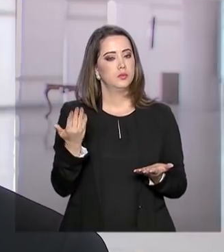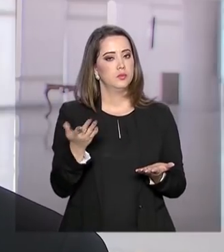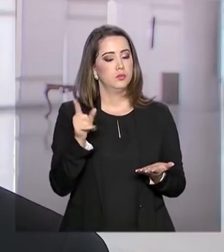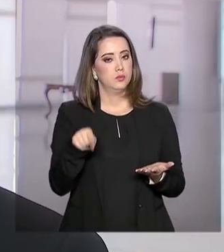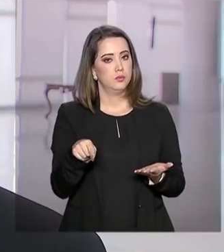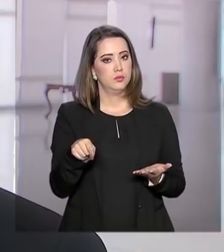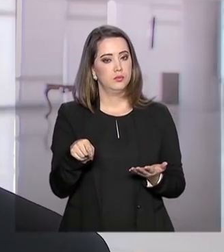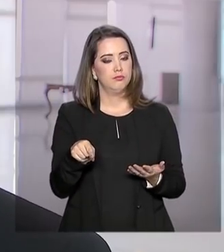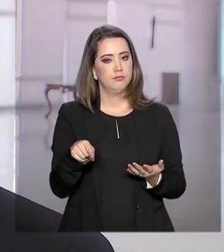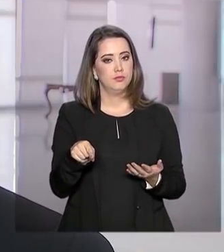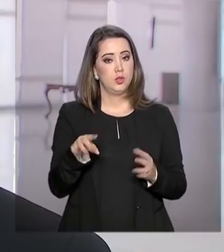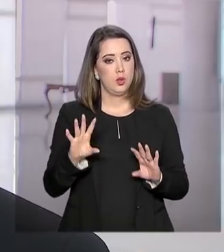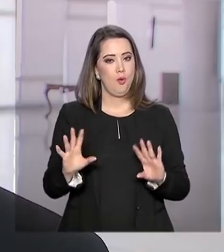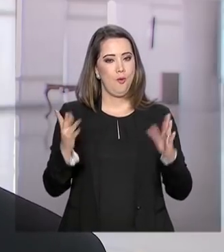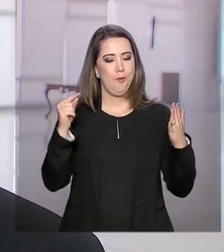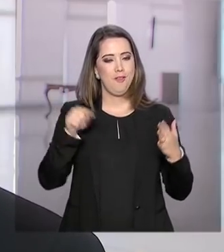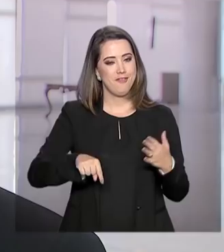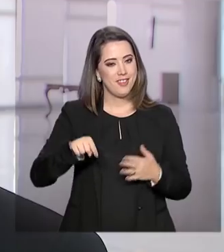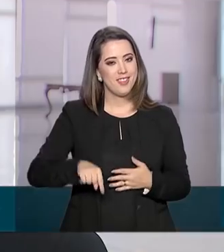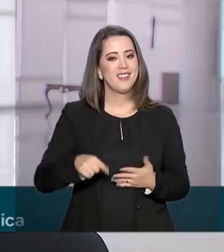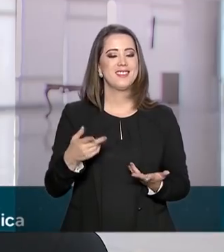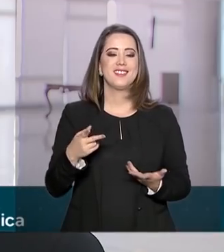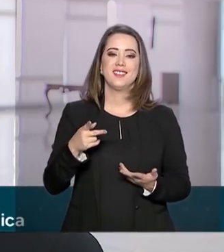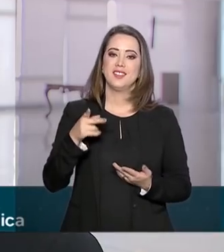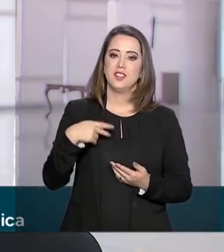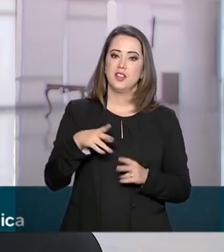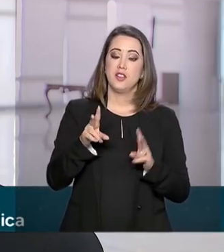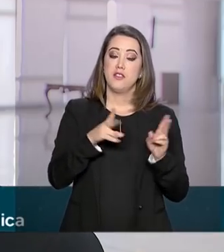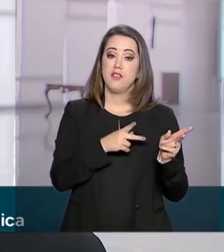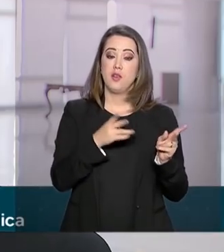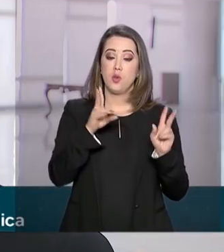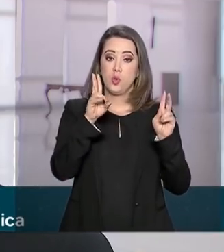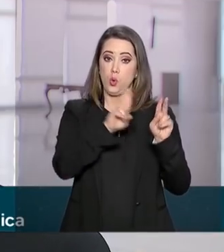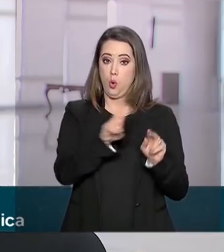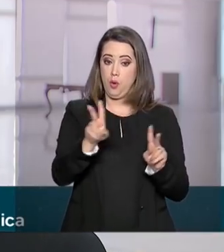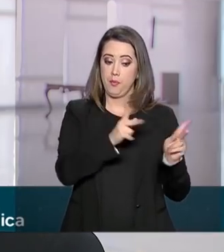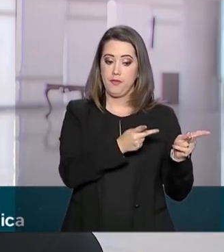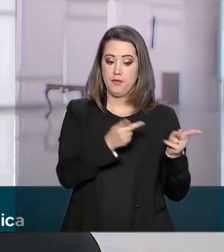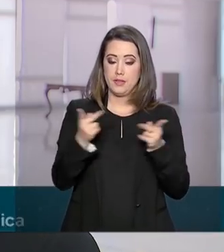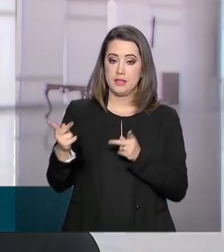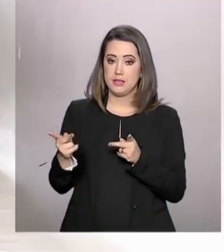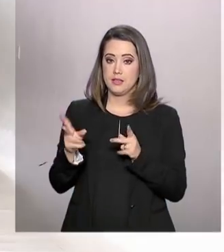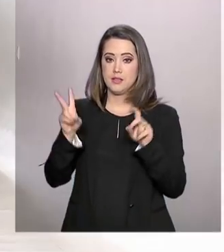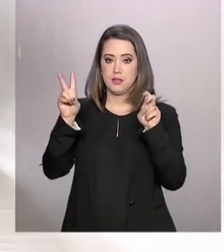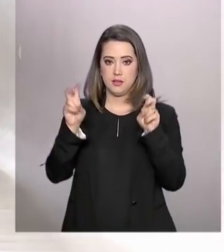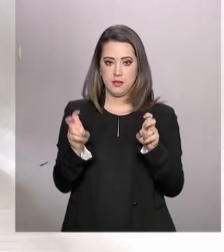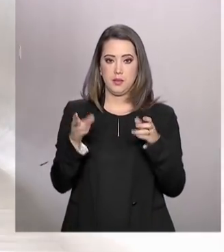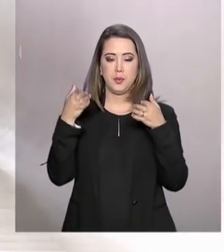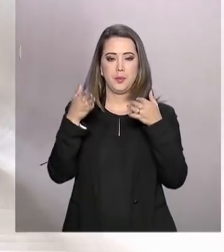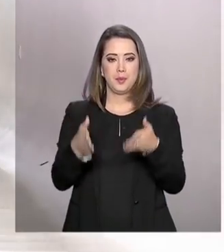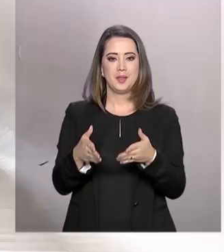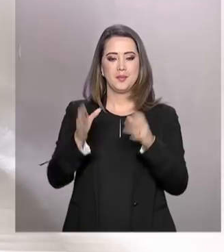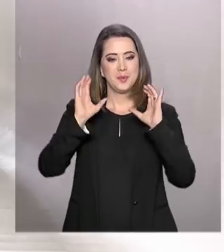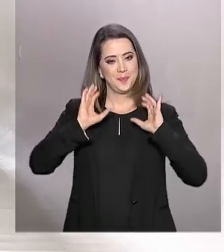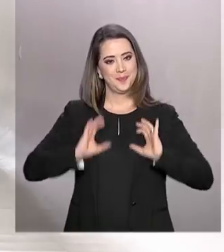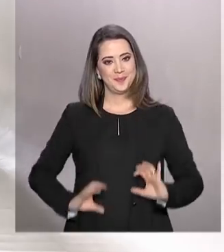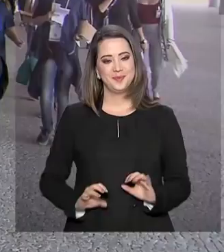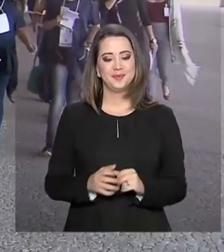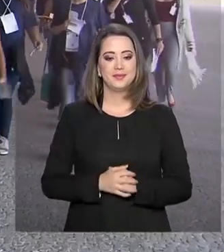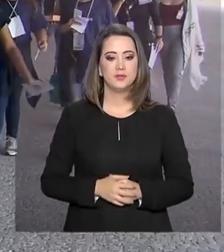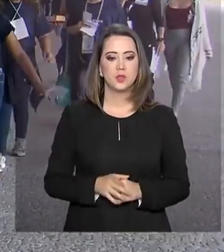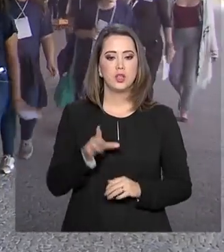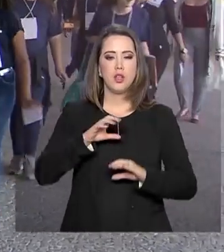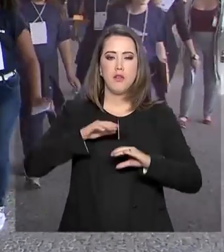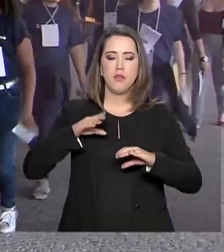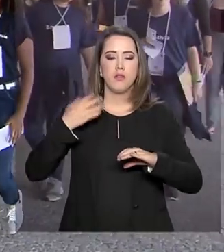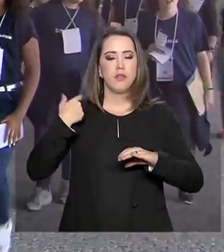isso, o evento foi batizado de visita temática, participação para a cidadania. A visita seguiu por túneis